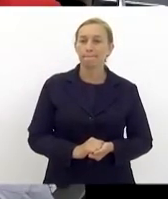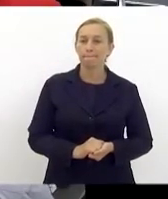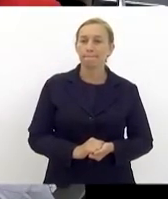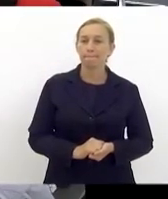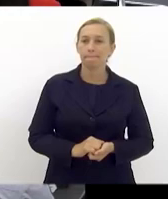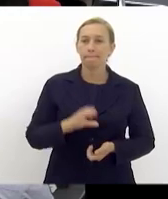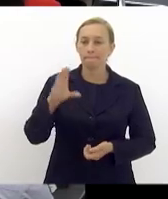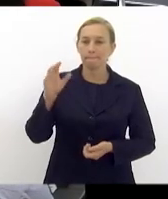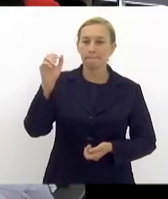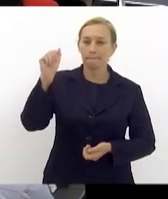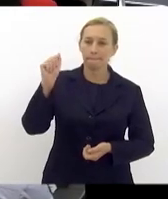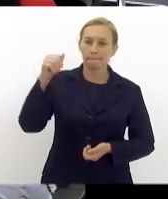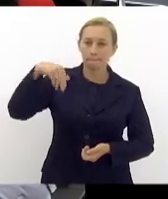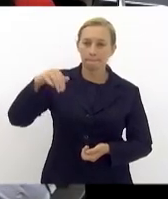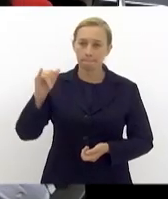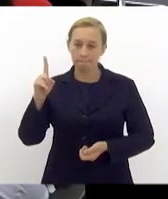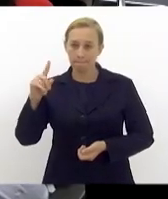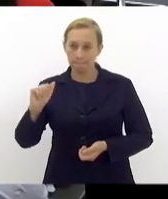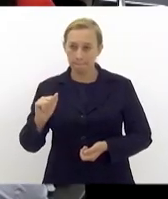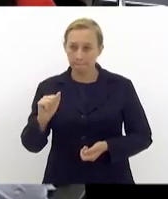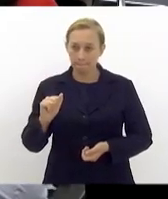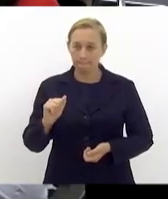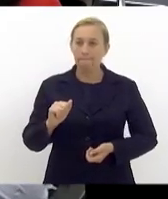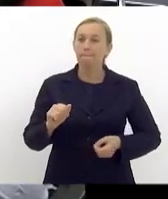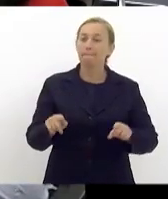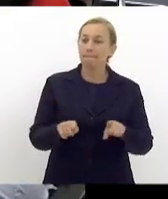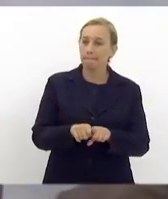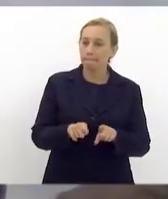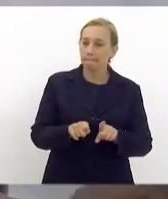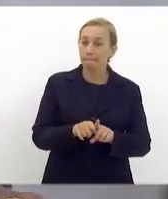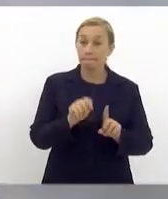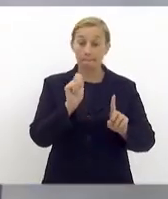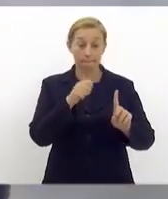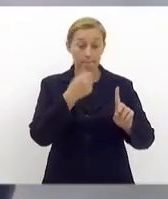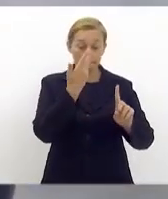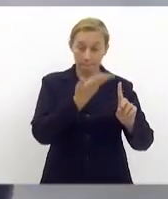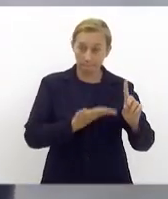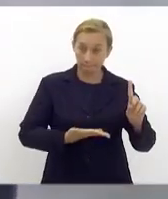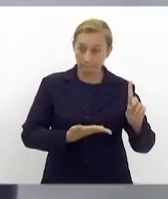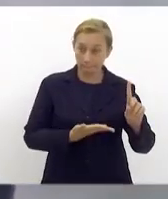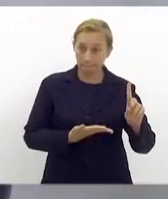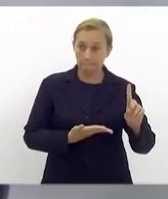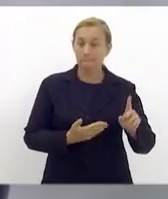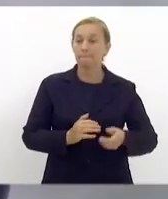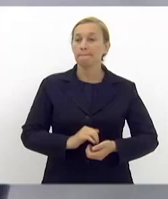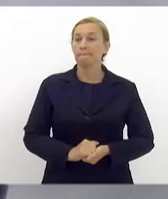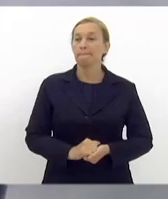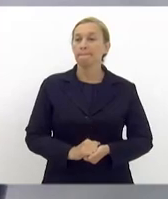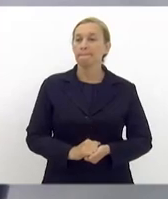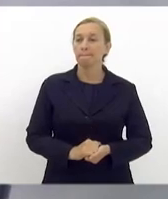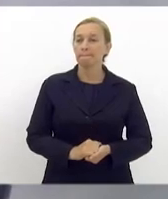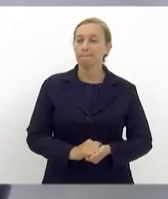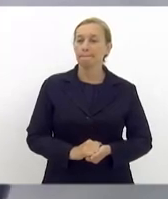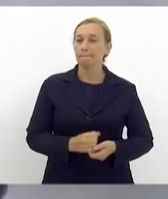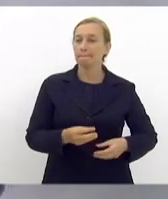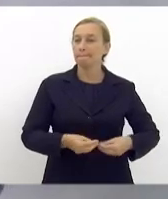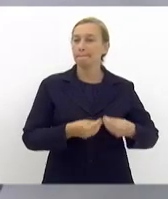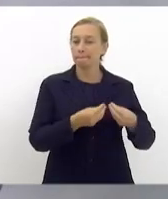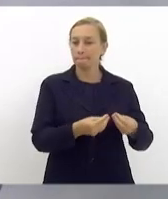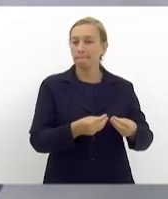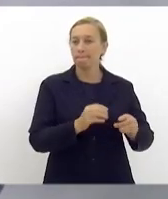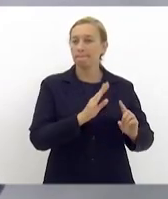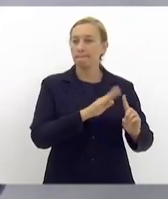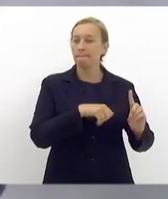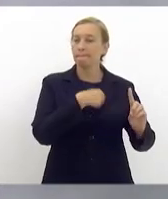Camila Nascimento será homenageada, ou melhor, vai, ela vai entregar a homenagem